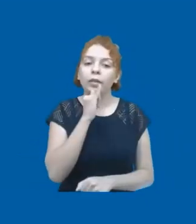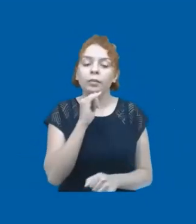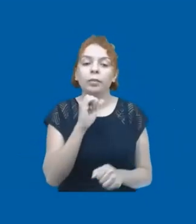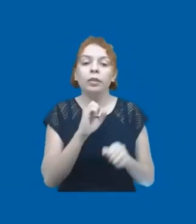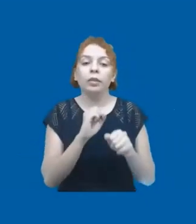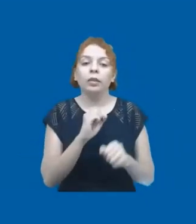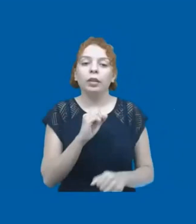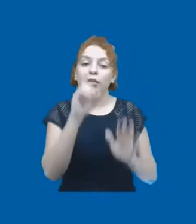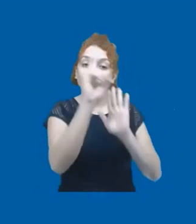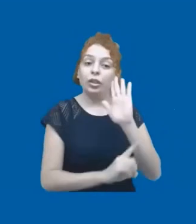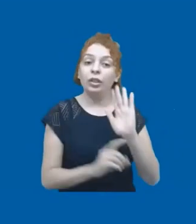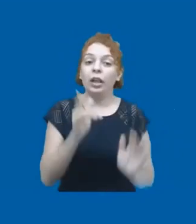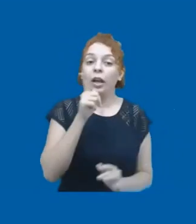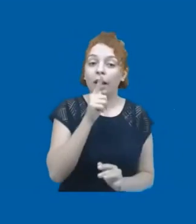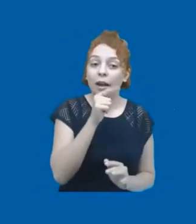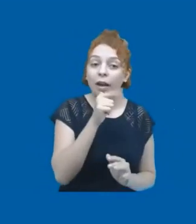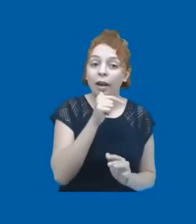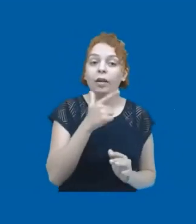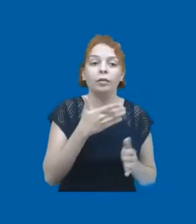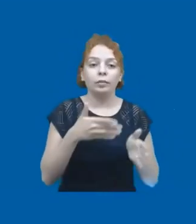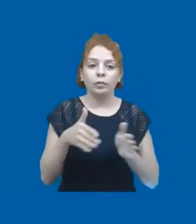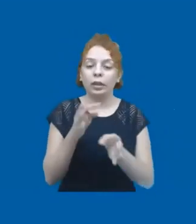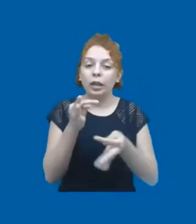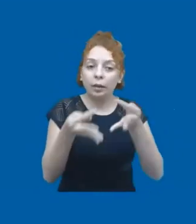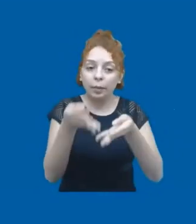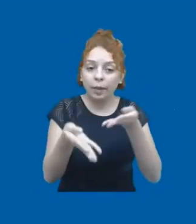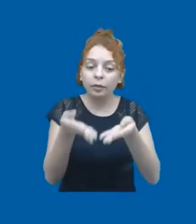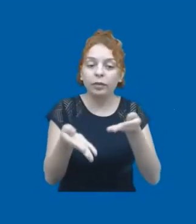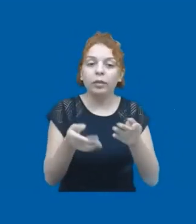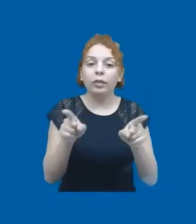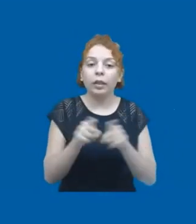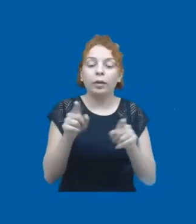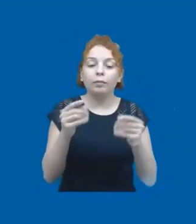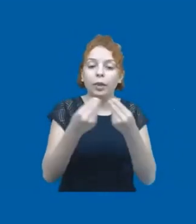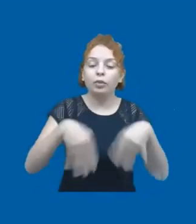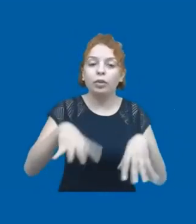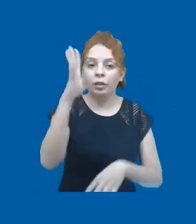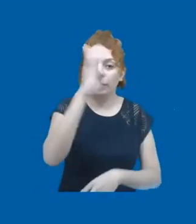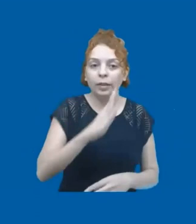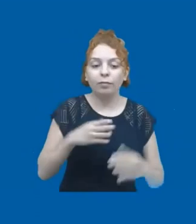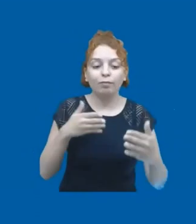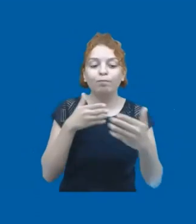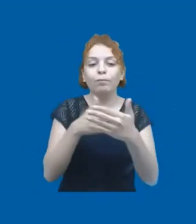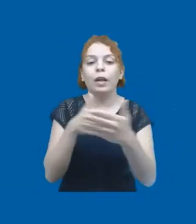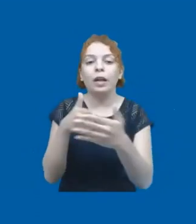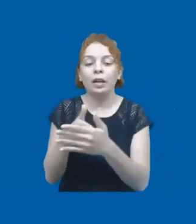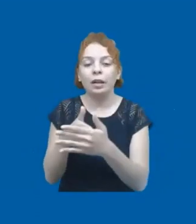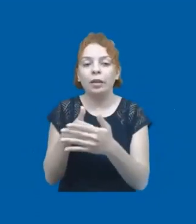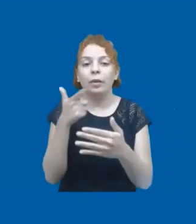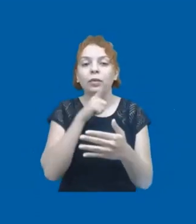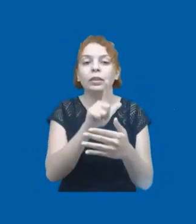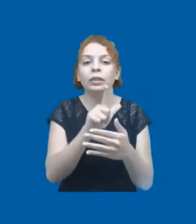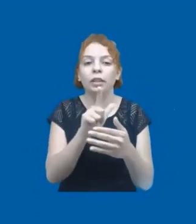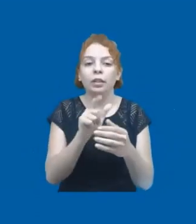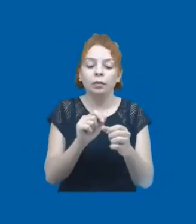água e saneamento, que é tão prejudicado aqui no Brasil, e essa é uma das primeiras barreiras para se enfrentar o vírus, lavar as